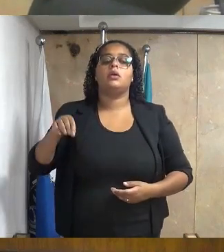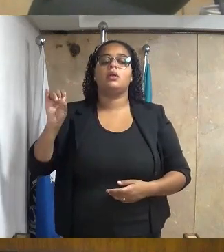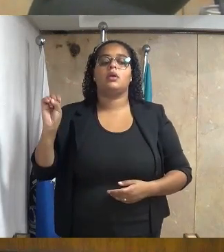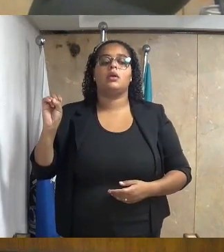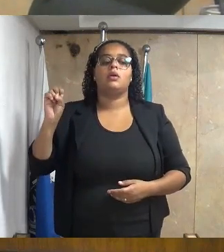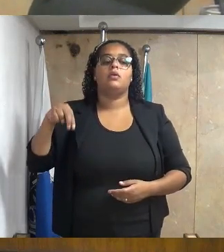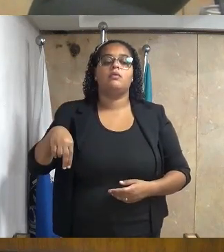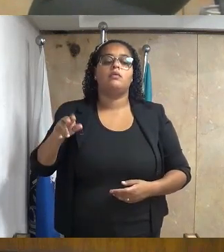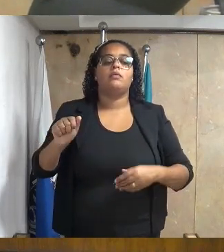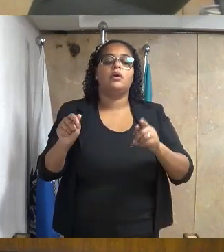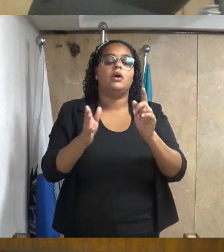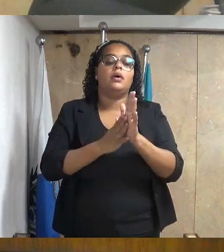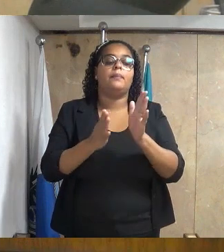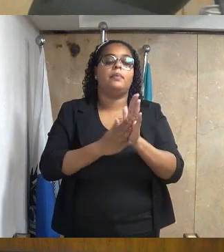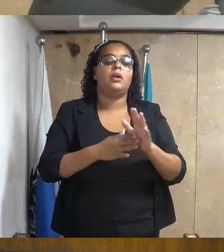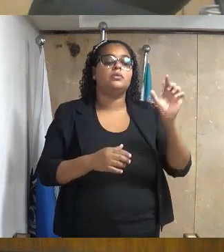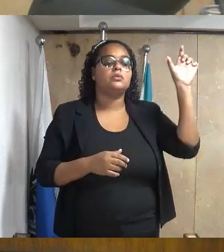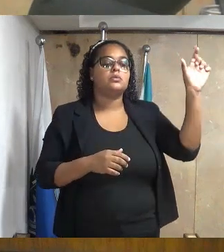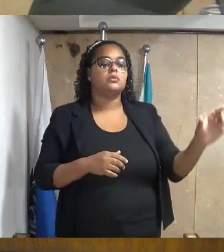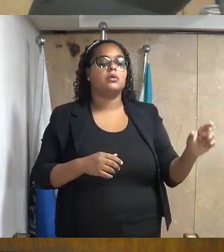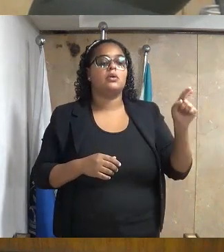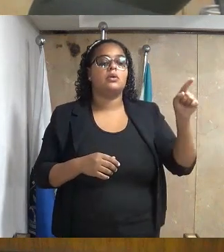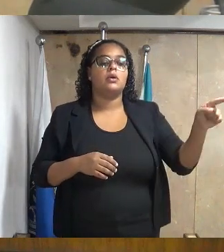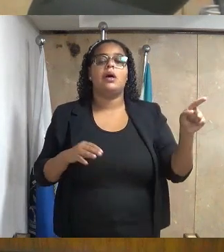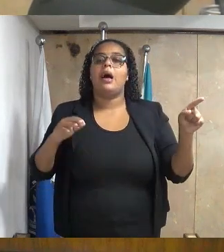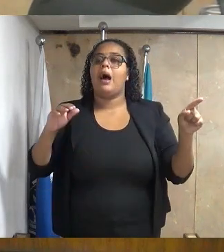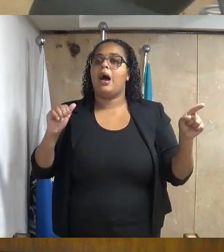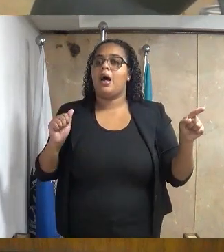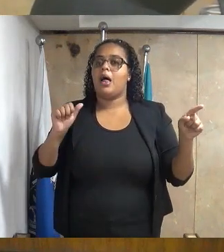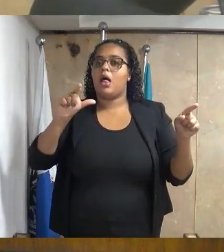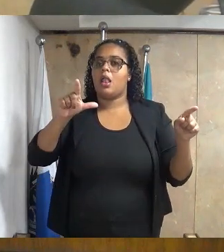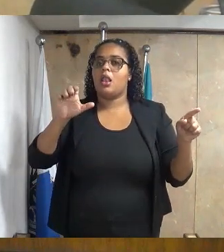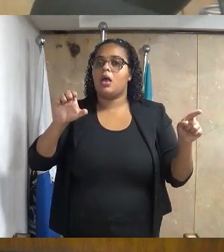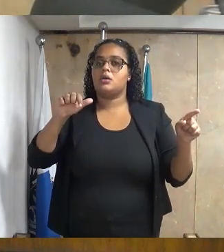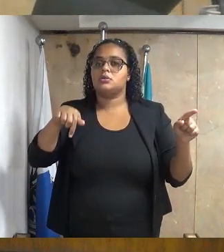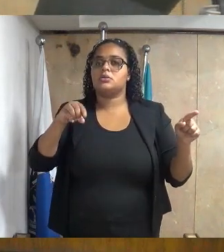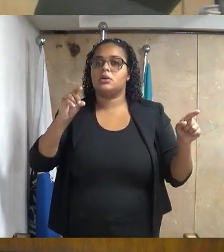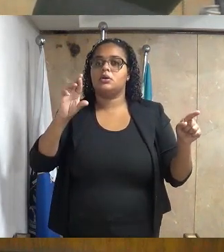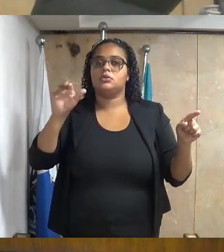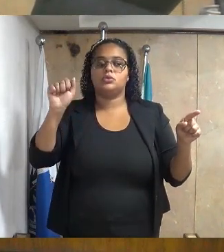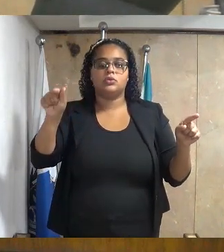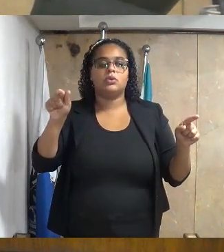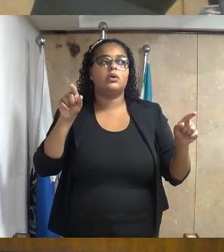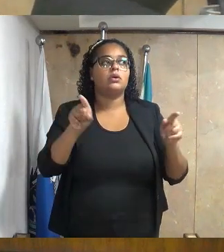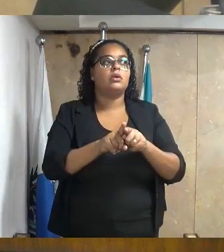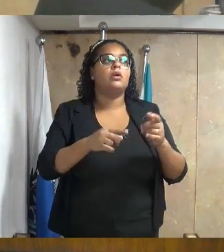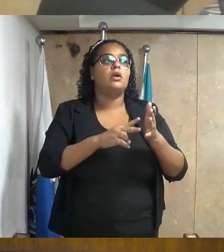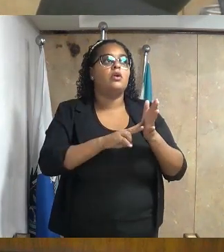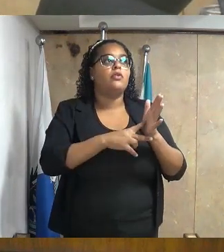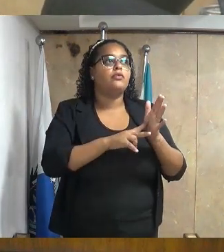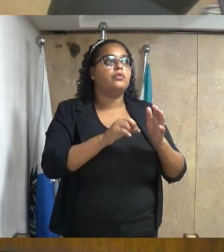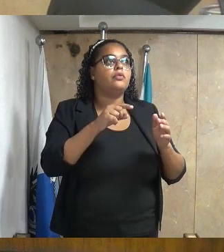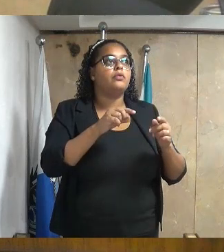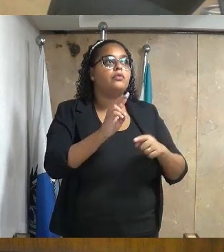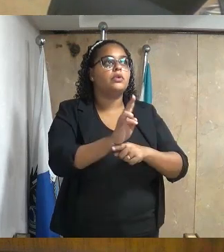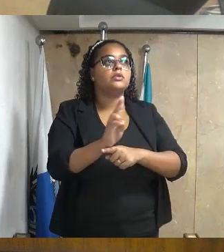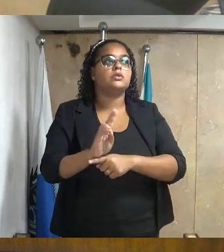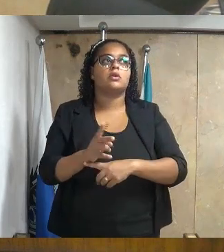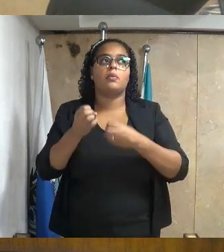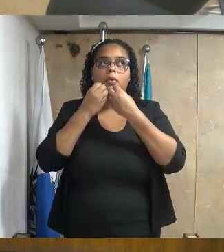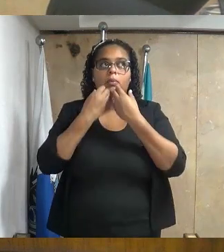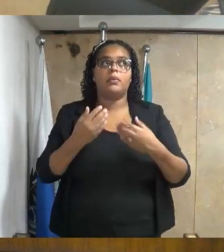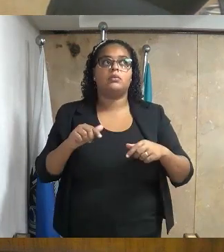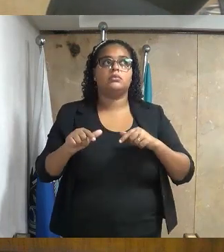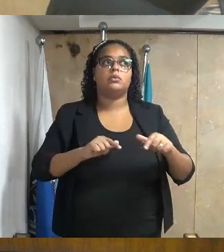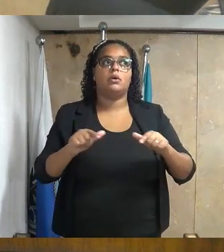consignando moção de aplausos ao ilustríssimo senhor Alessandro Gomes Duarte Silva, auditor fiscal tributário pelos relevantes